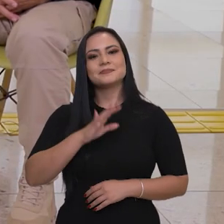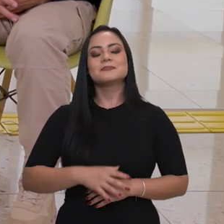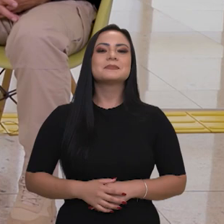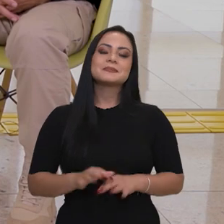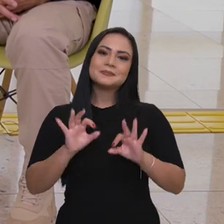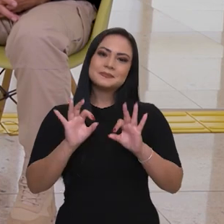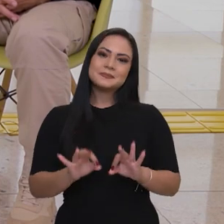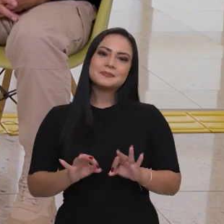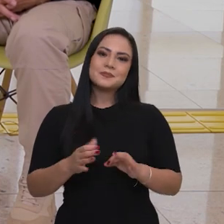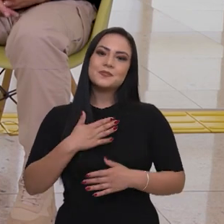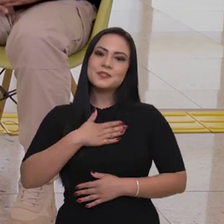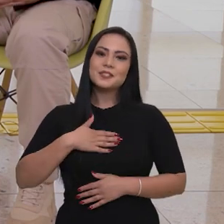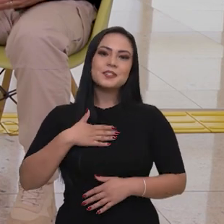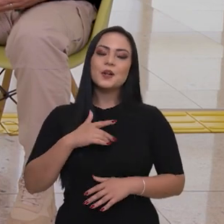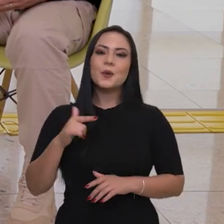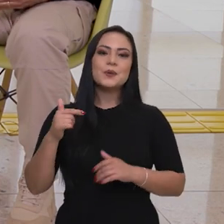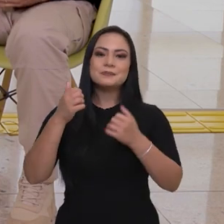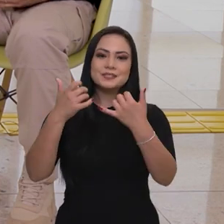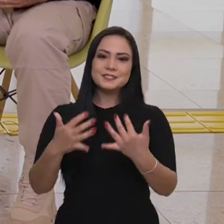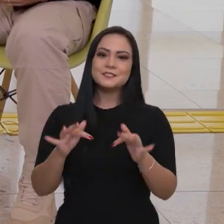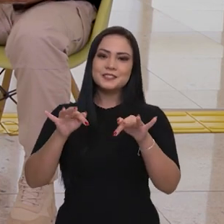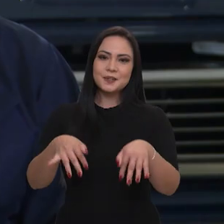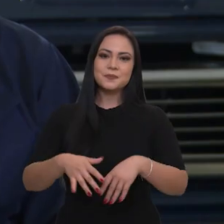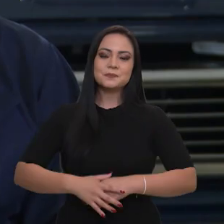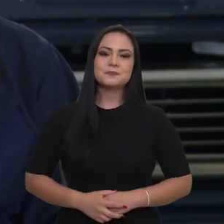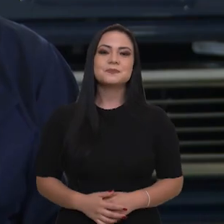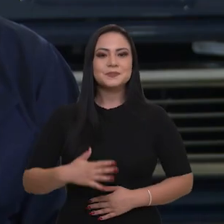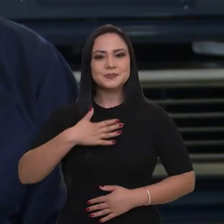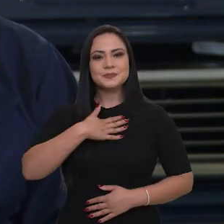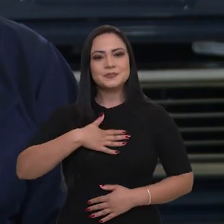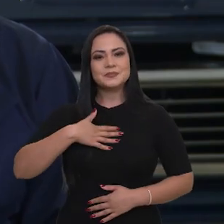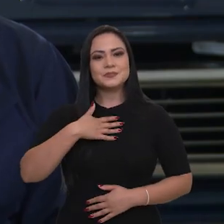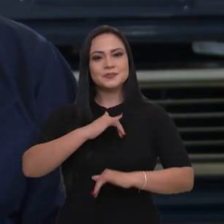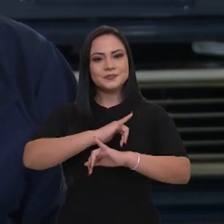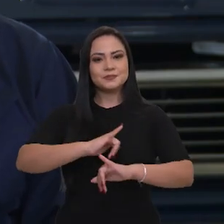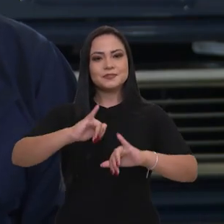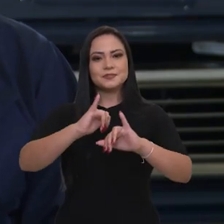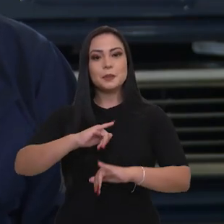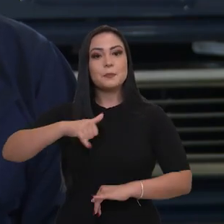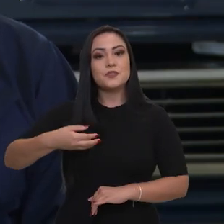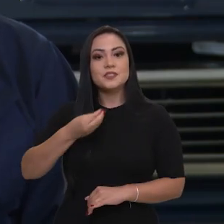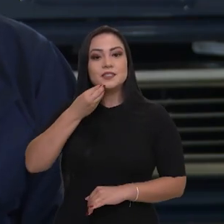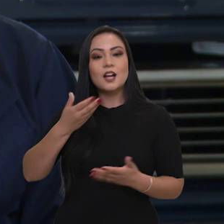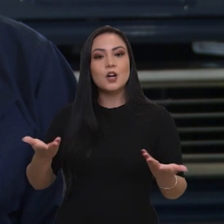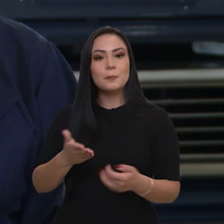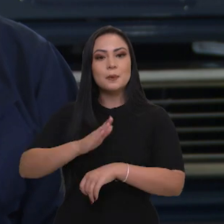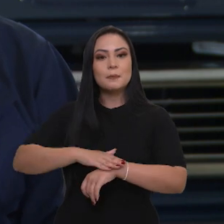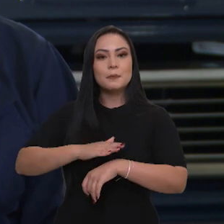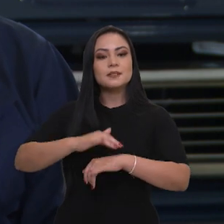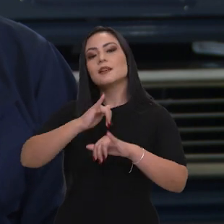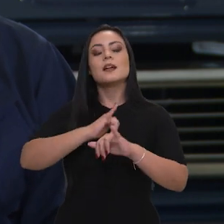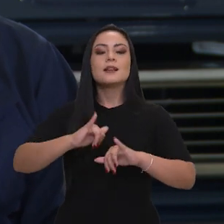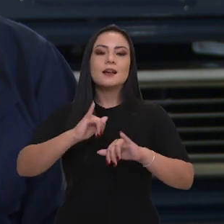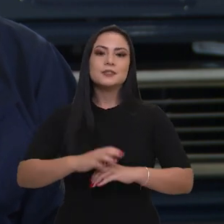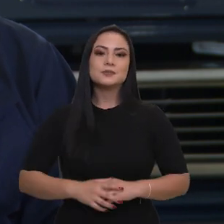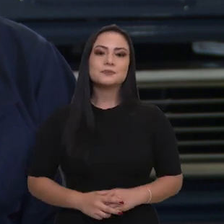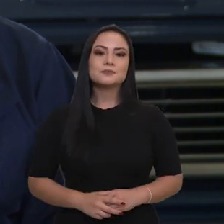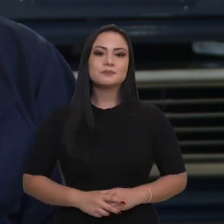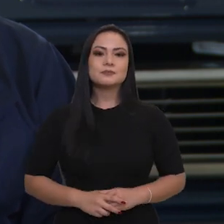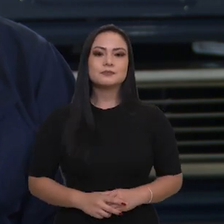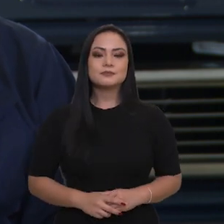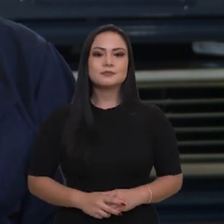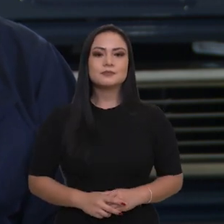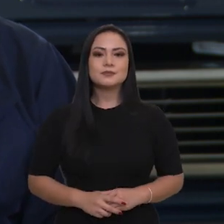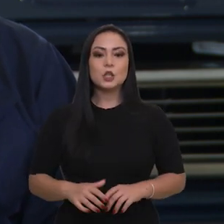final? Eu gostaria de dar um recado, aproveitar a oportunidade, dar um recado para a nossa sociedade, que pode